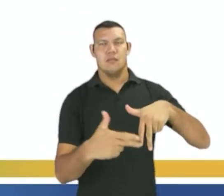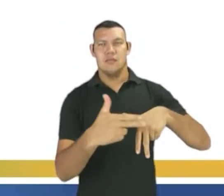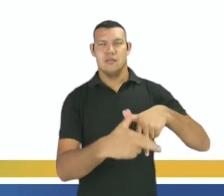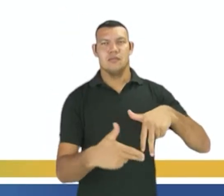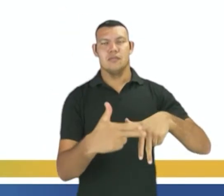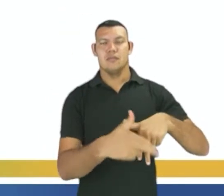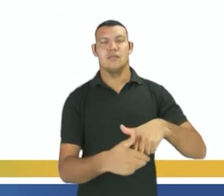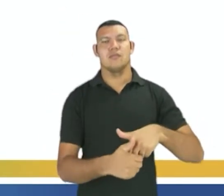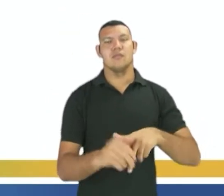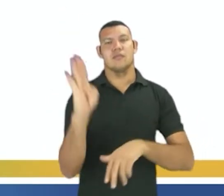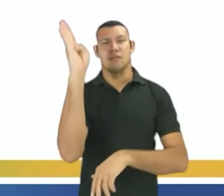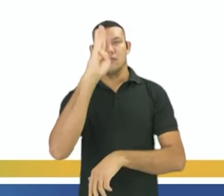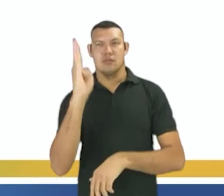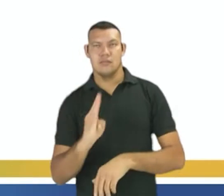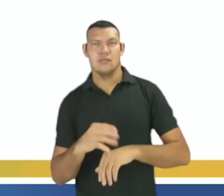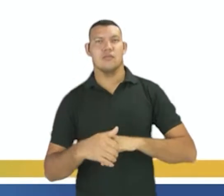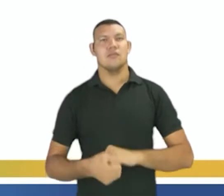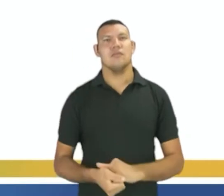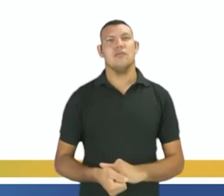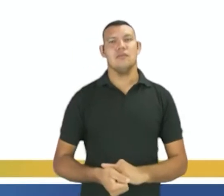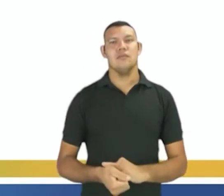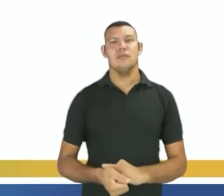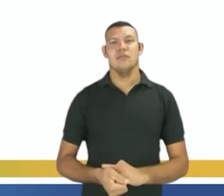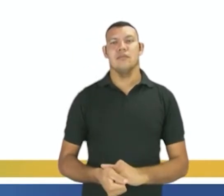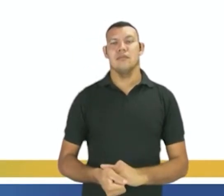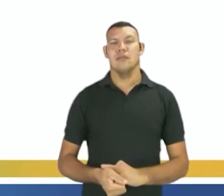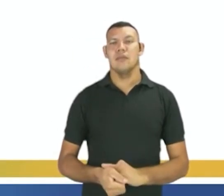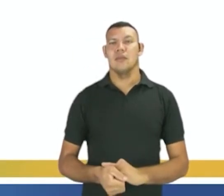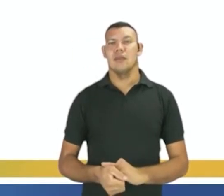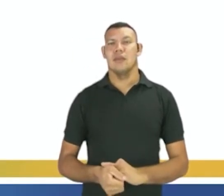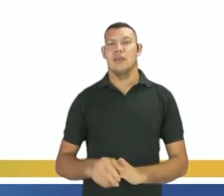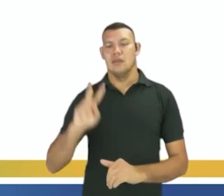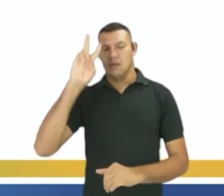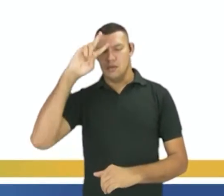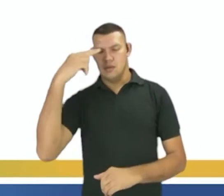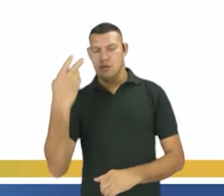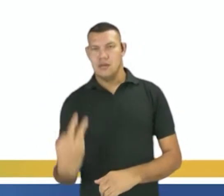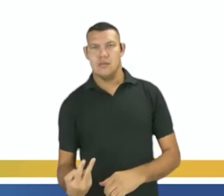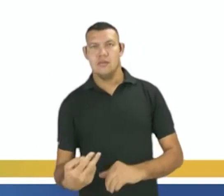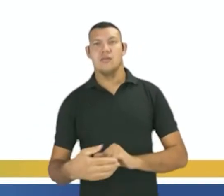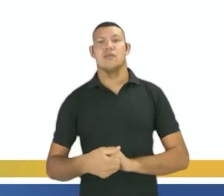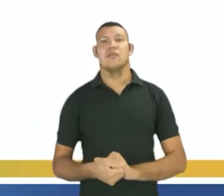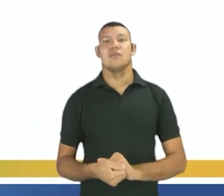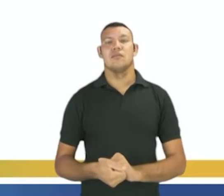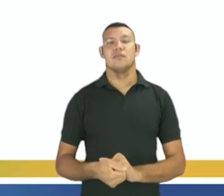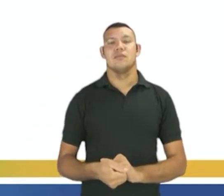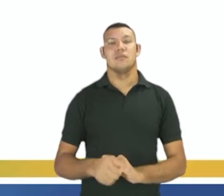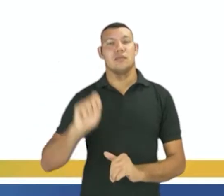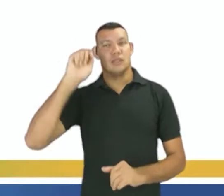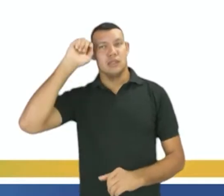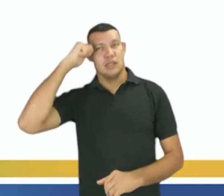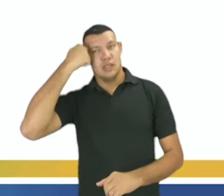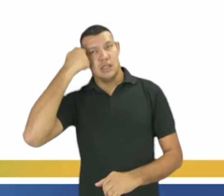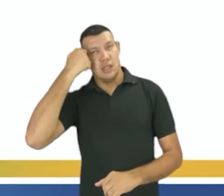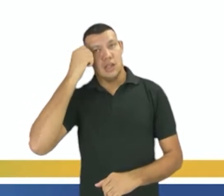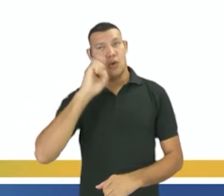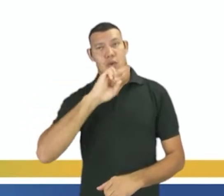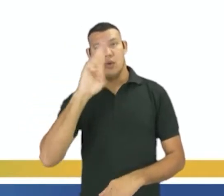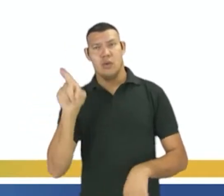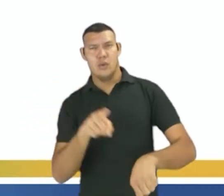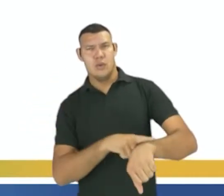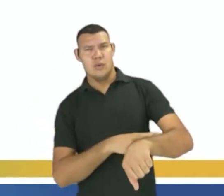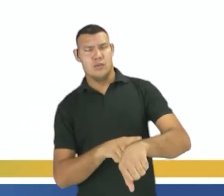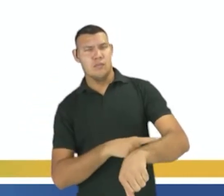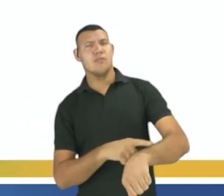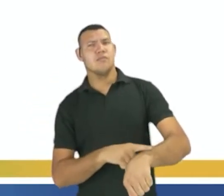A população brasileira, que ao se declara negra ou parda, vem aumentando. A última pesquisa nacional por amostra